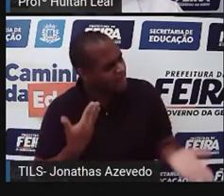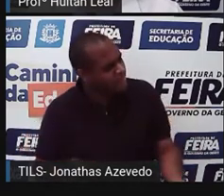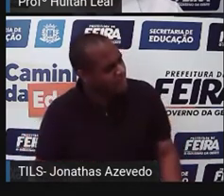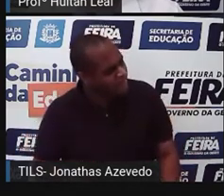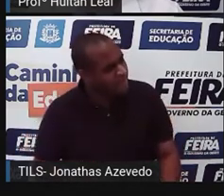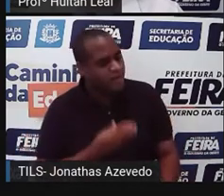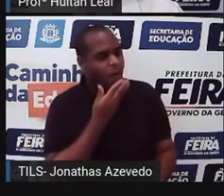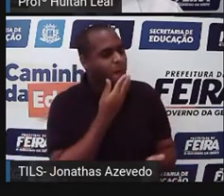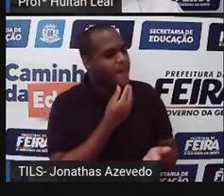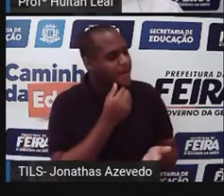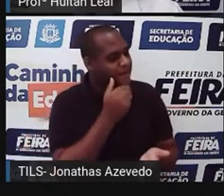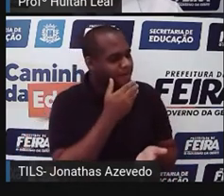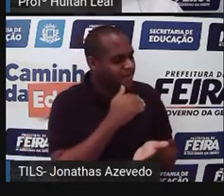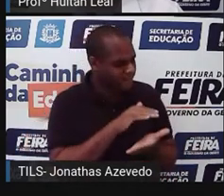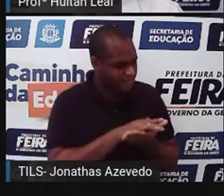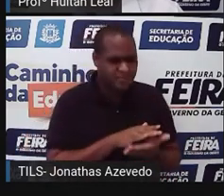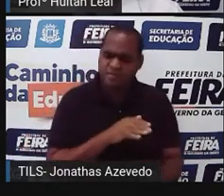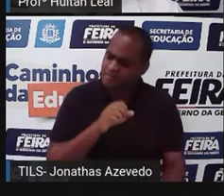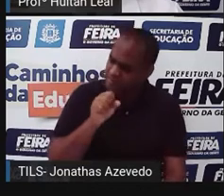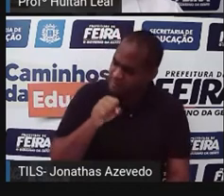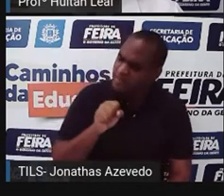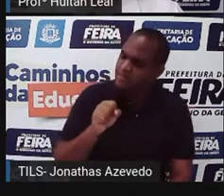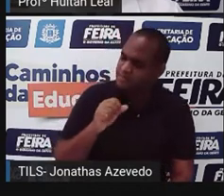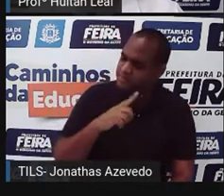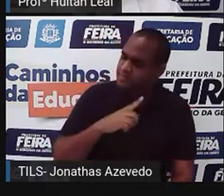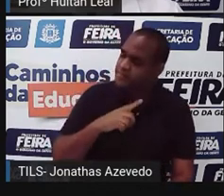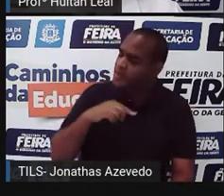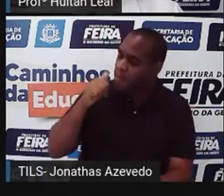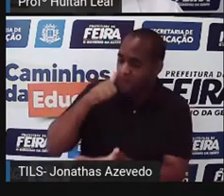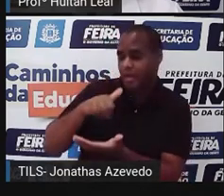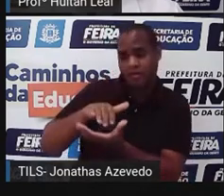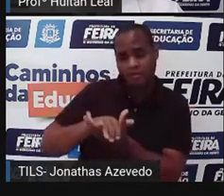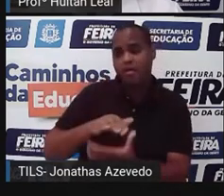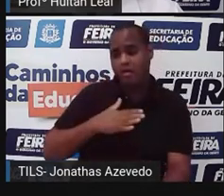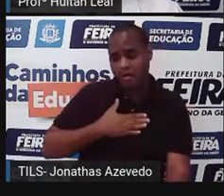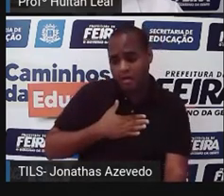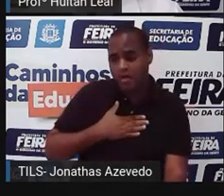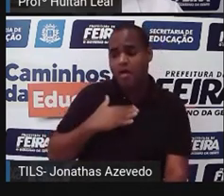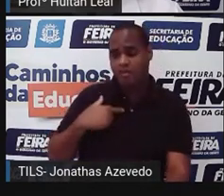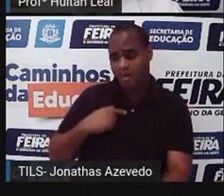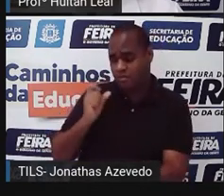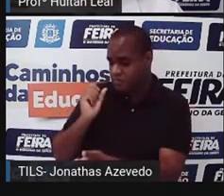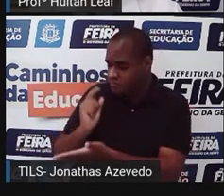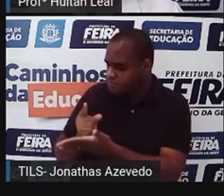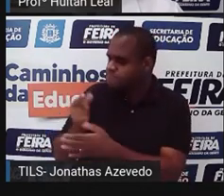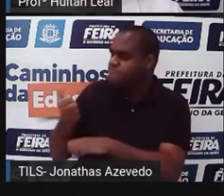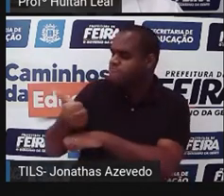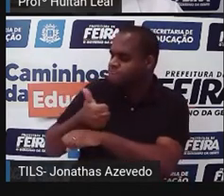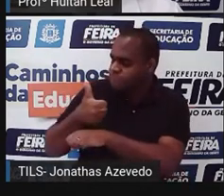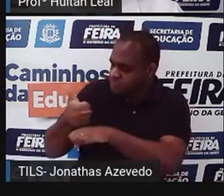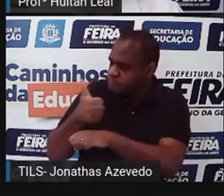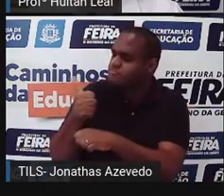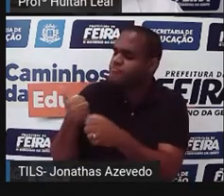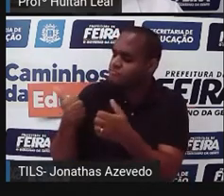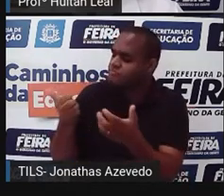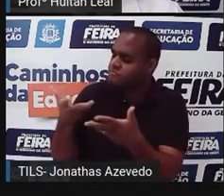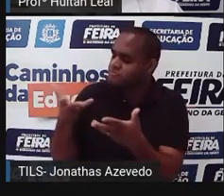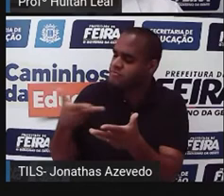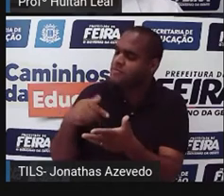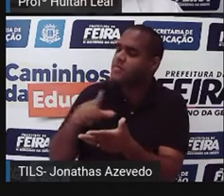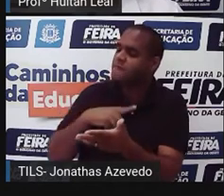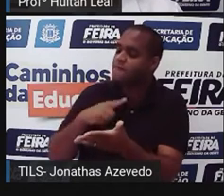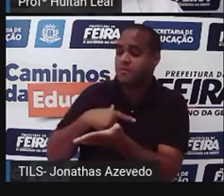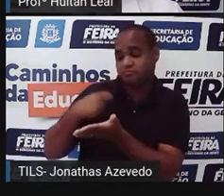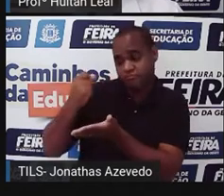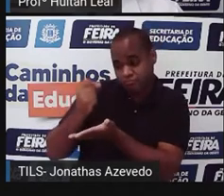Sou seu marido, retrucou ele. E você é minha mulher. Mas sou cobrador profissional e você é